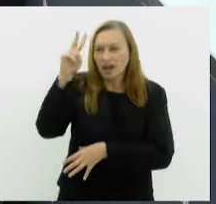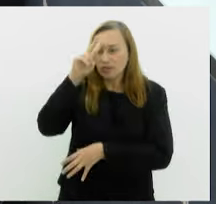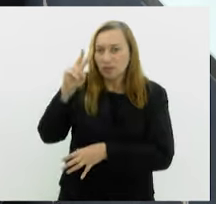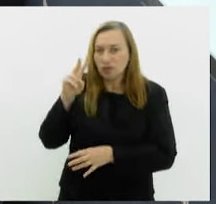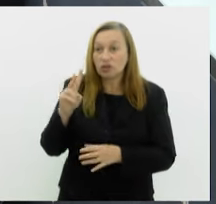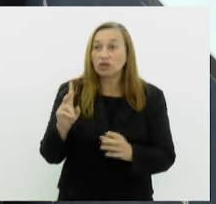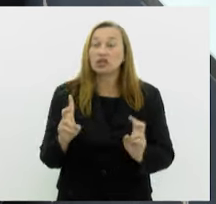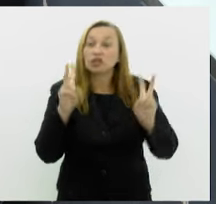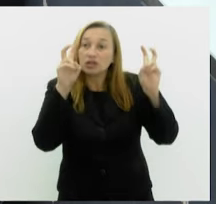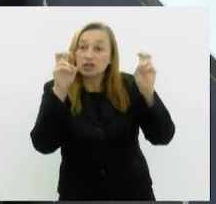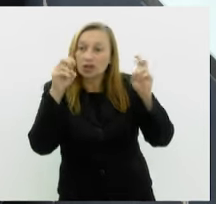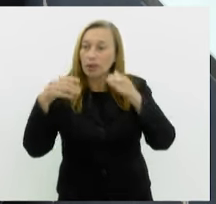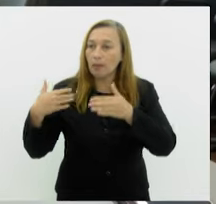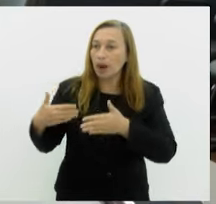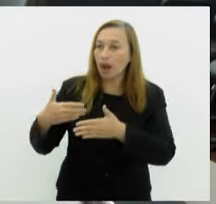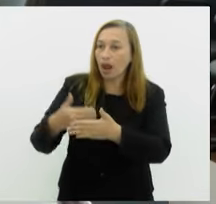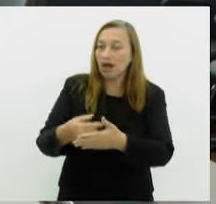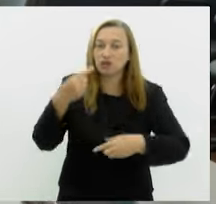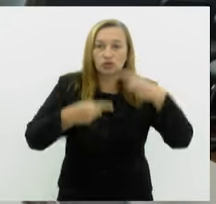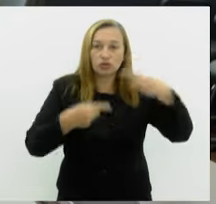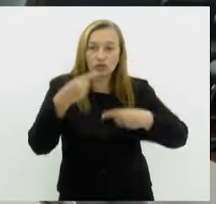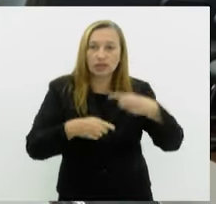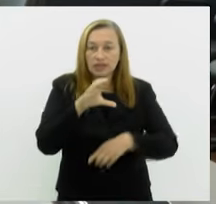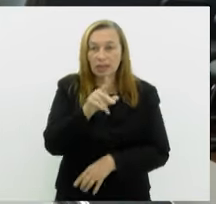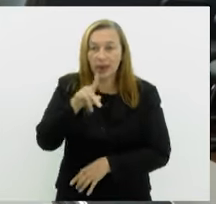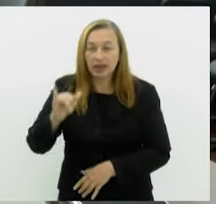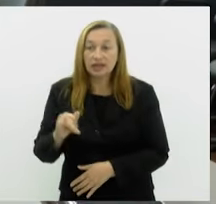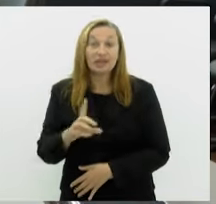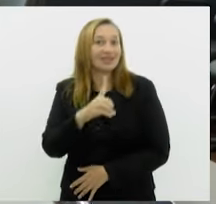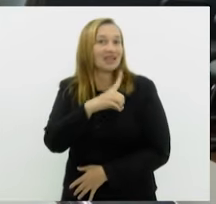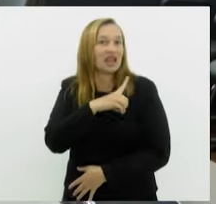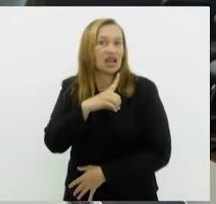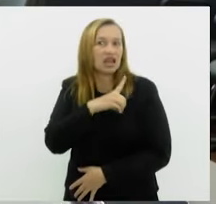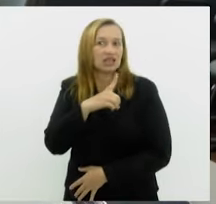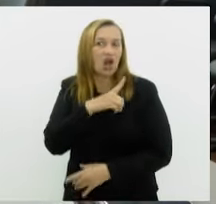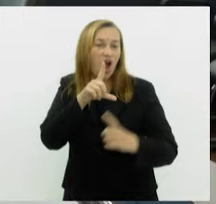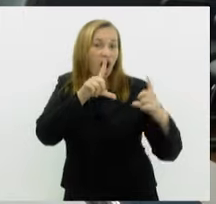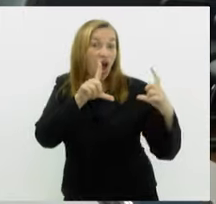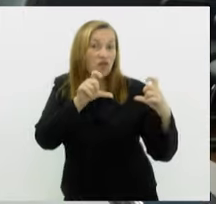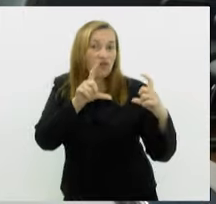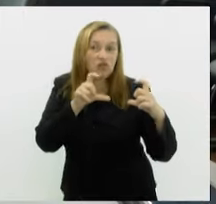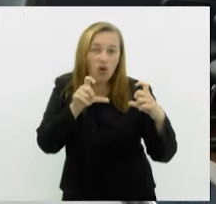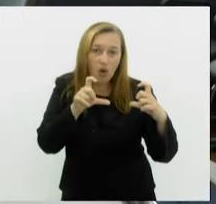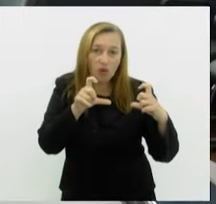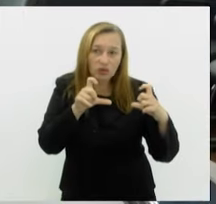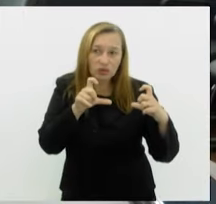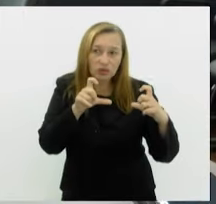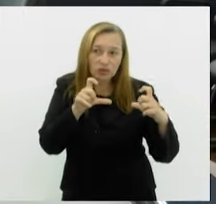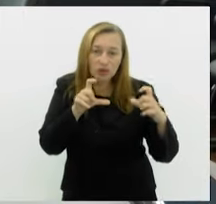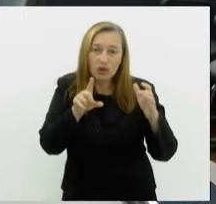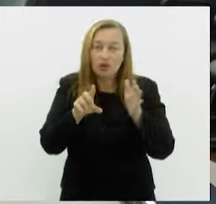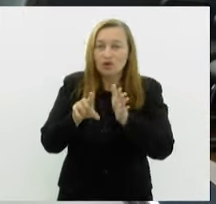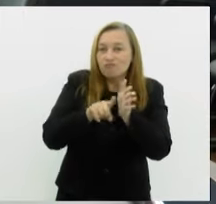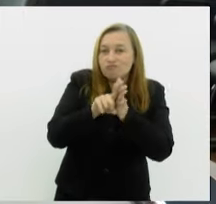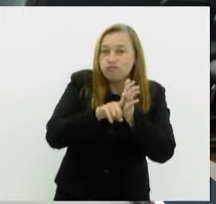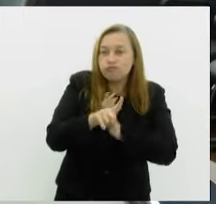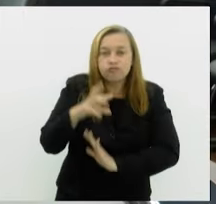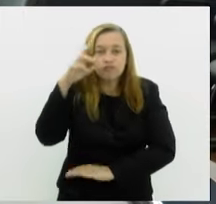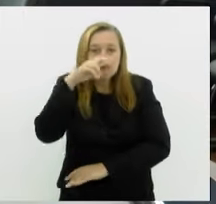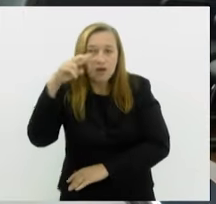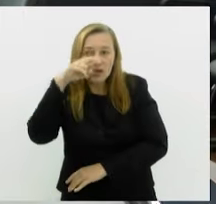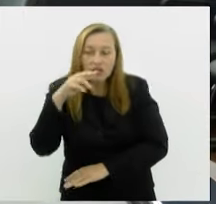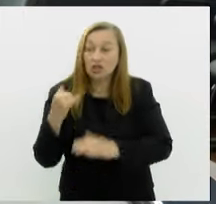ao longo das audiências da CPI. Na delegacia, aquelas fotos passavam por perícia no Instituto Félix